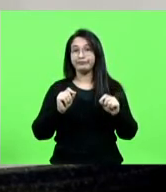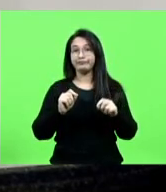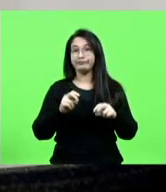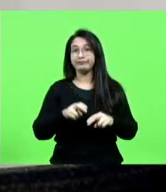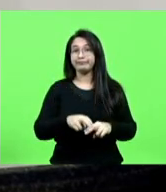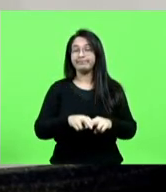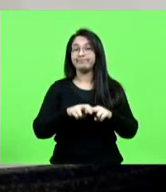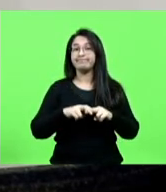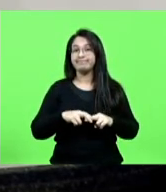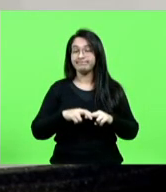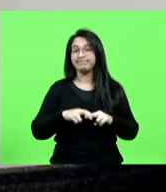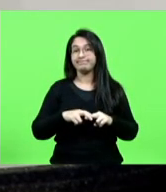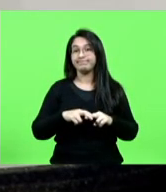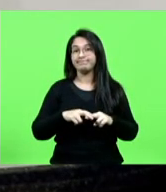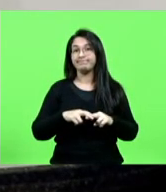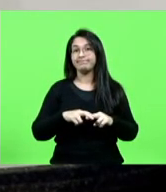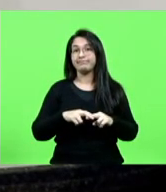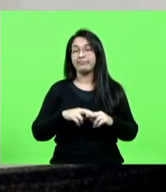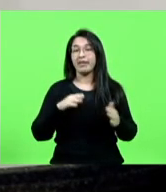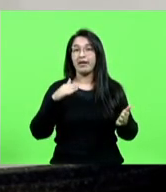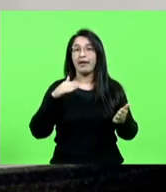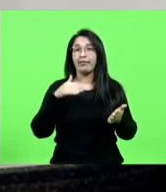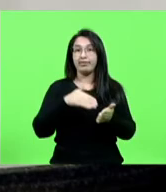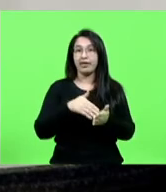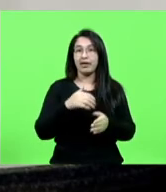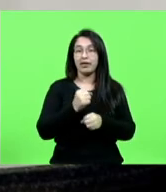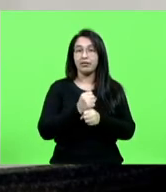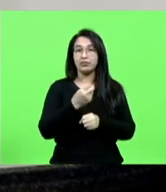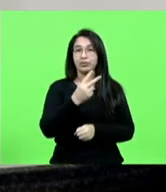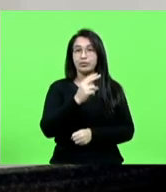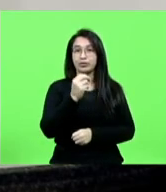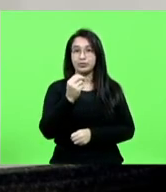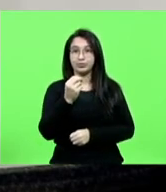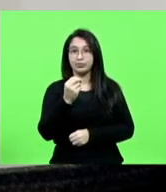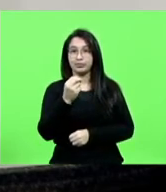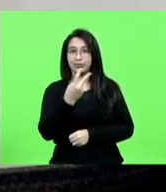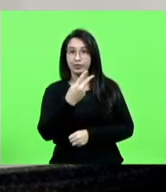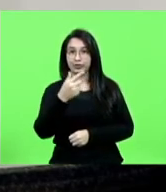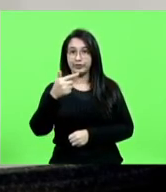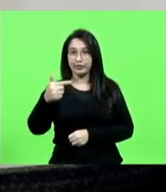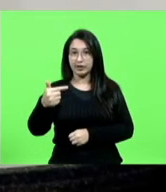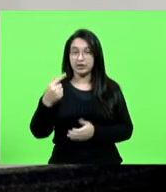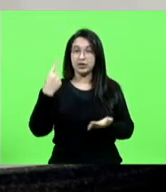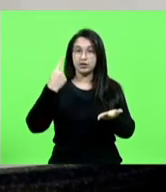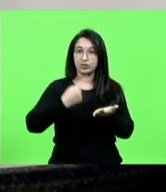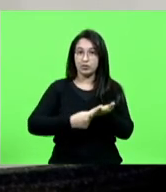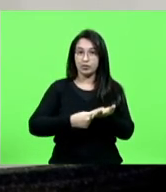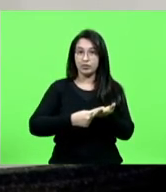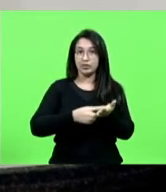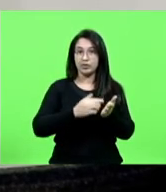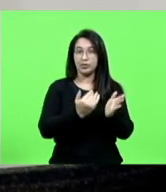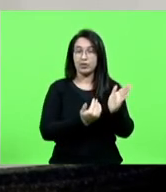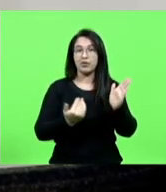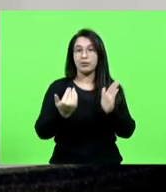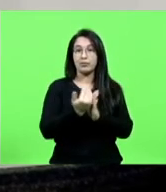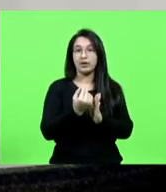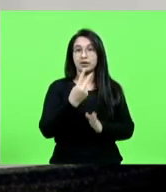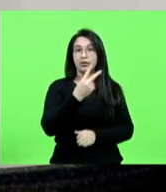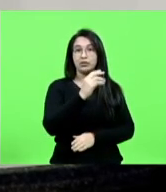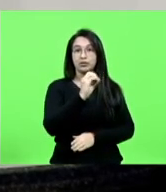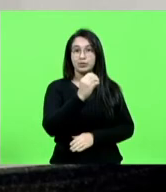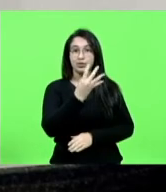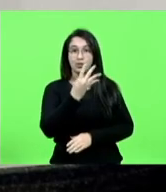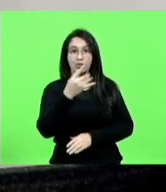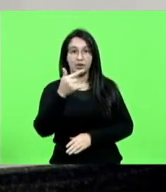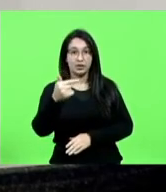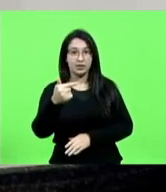contrato de até 2027 que será ampliado a 2047 isso significa